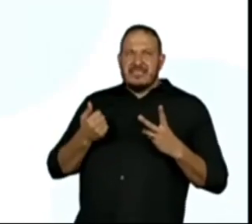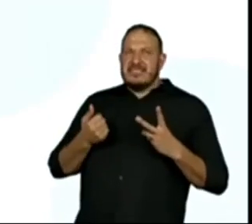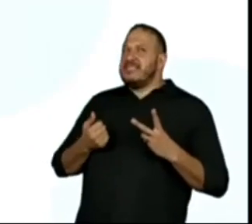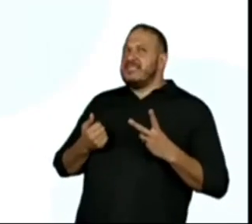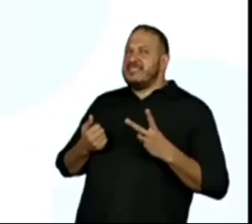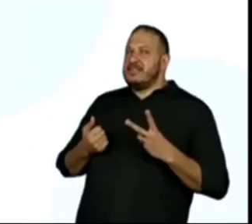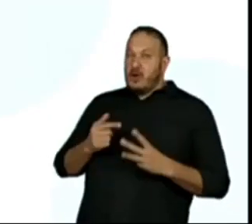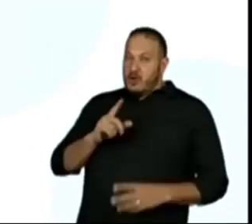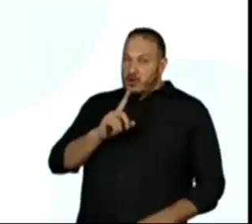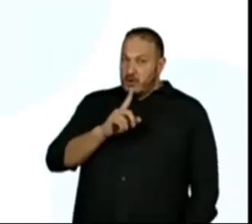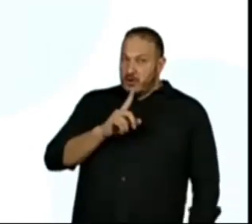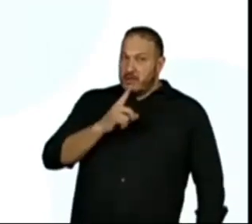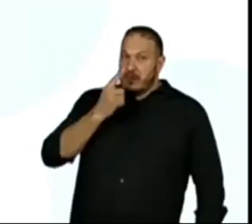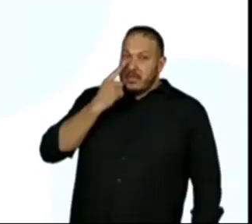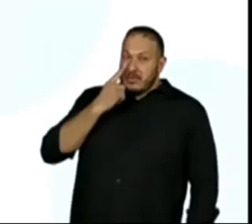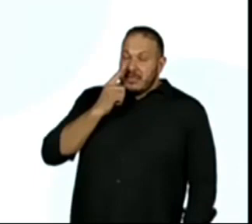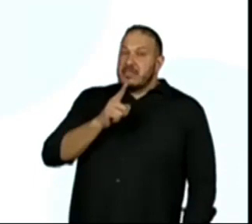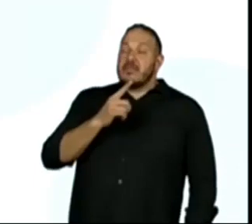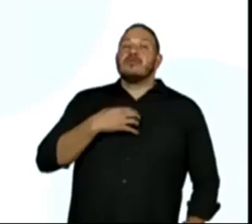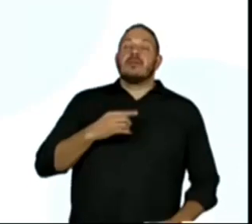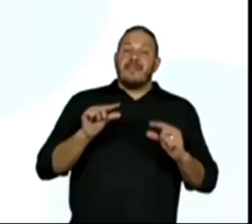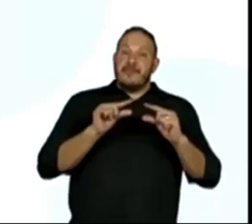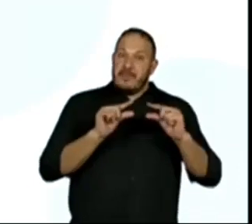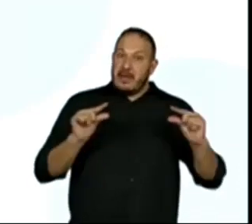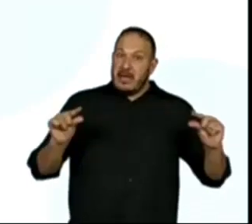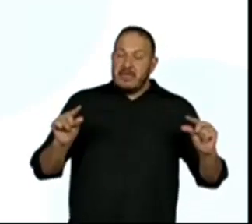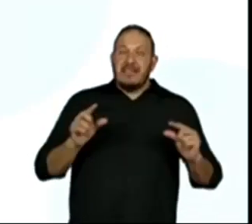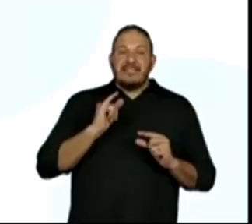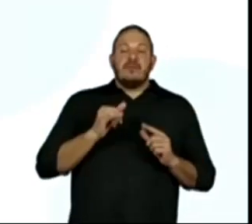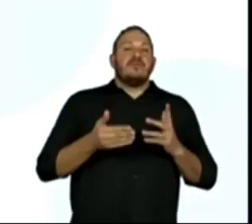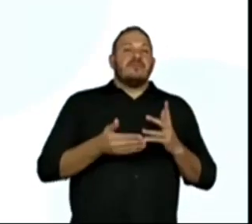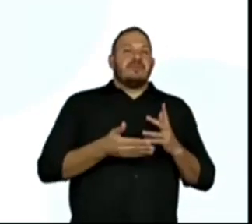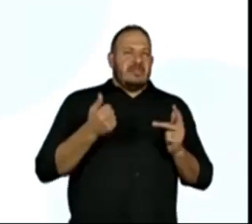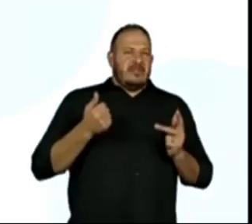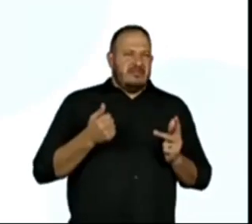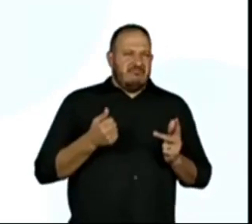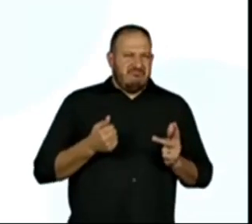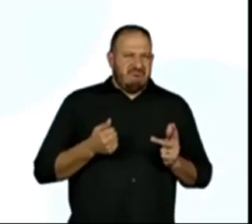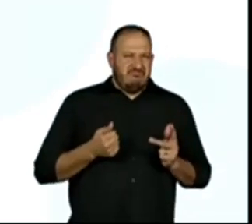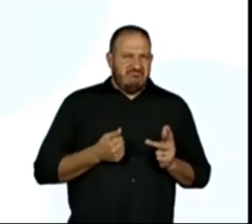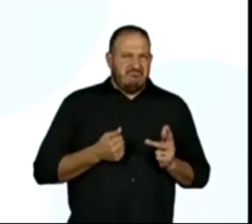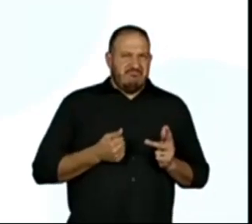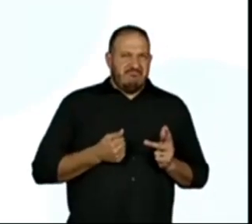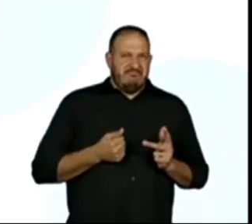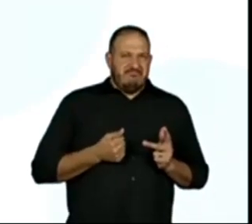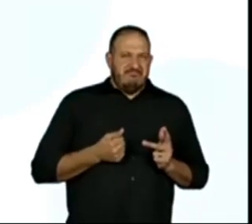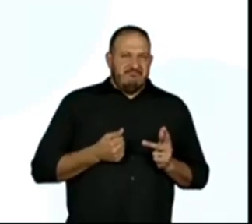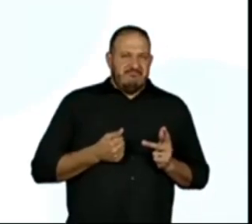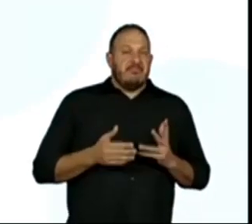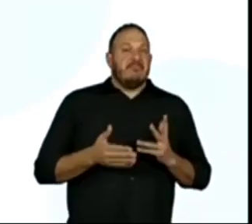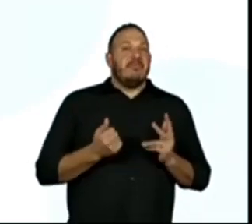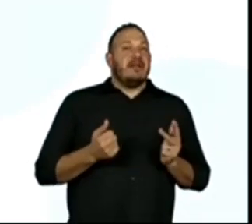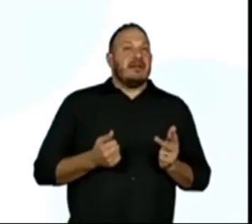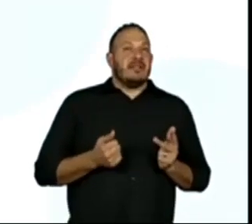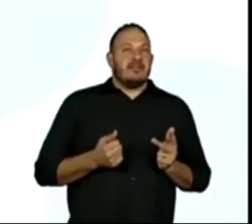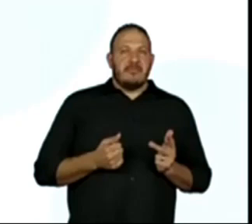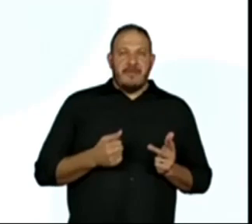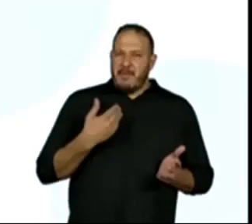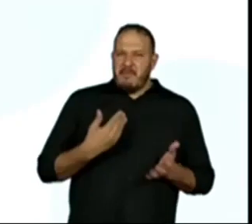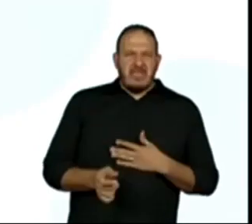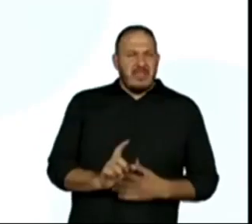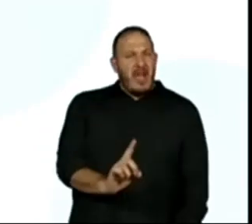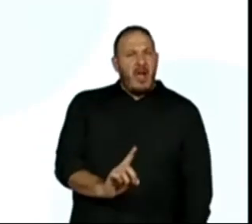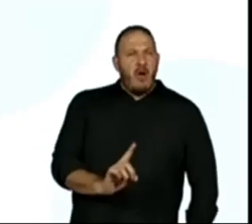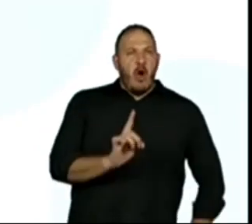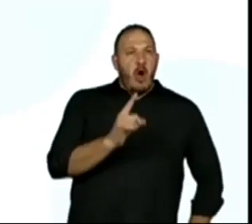observar sempre o sentido da minha frase. Se eu tirar o abacaxi, eu não perco o sentido. Olha só.